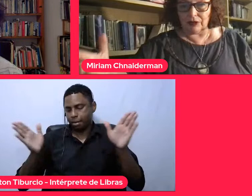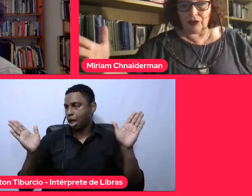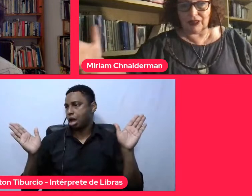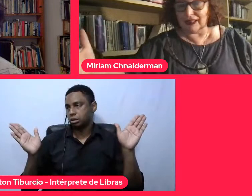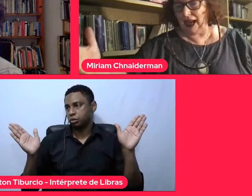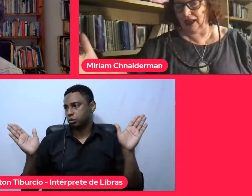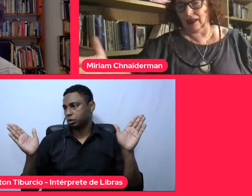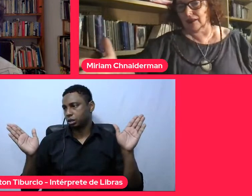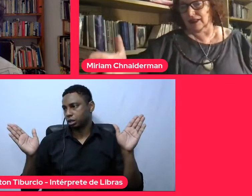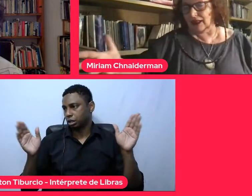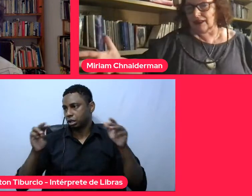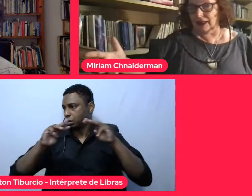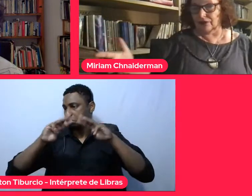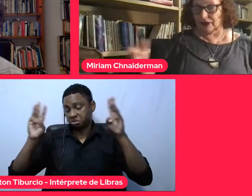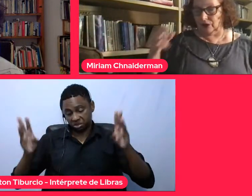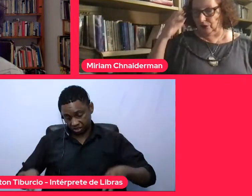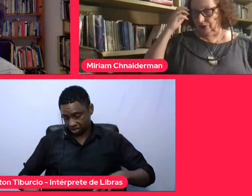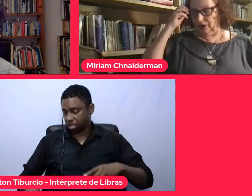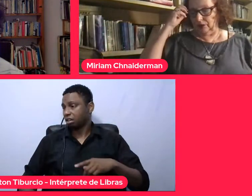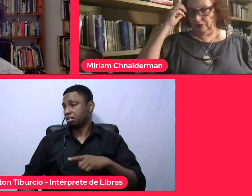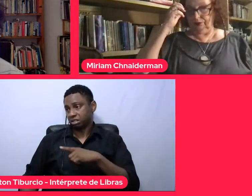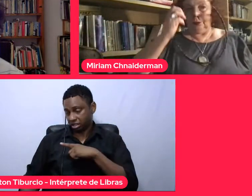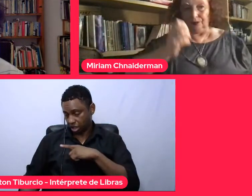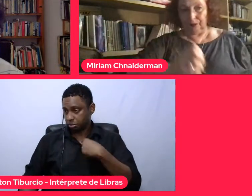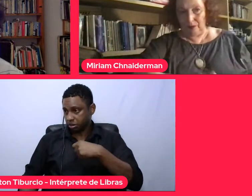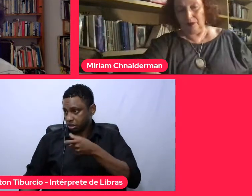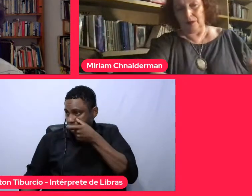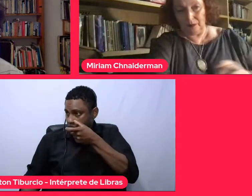é um museu que está aí, que tem que ser visto.